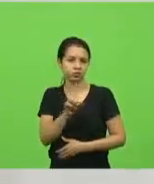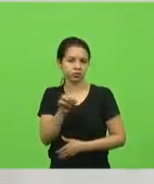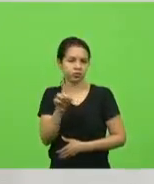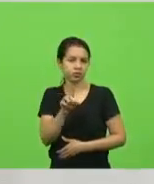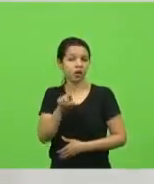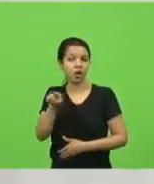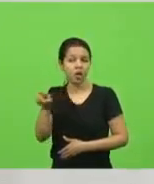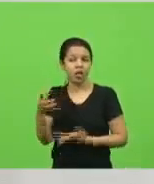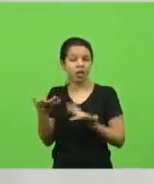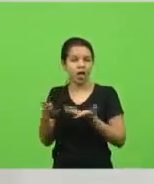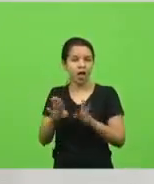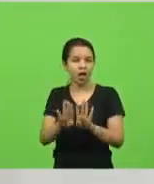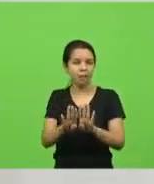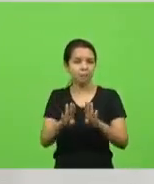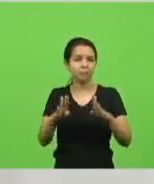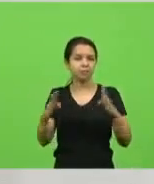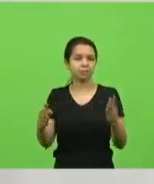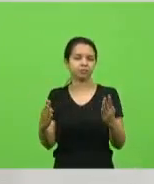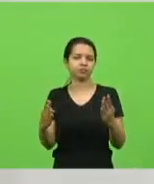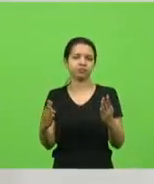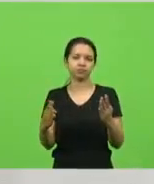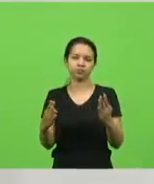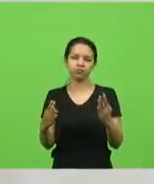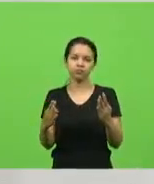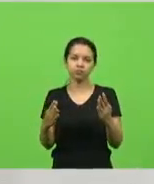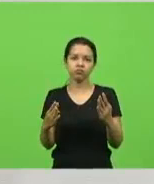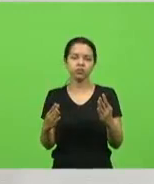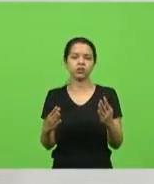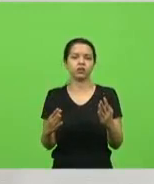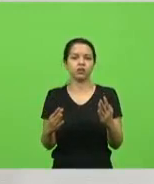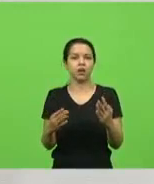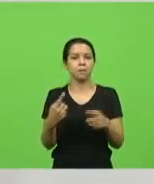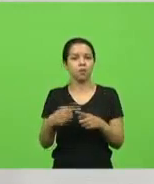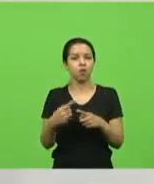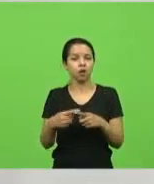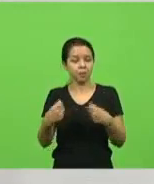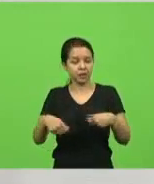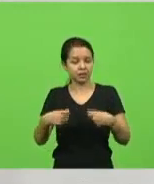portas, para fazer rodar a folha de pagamento dos funcionários dele na próxima semana.